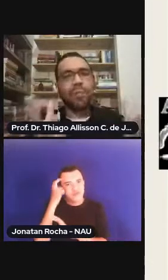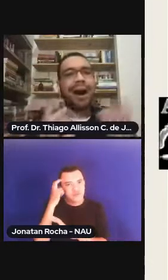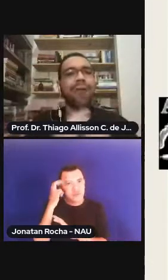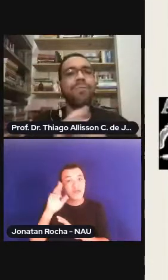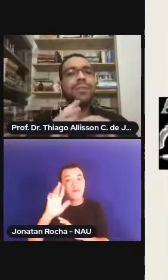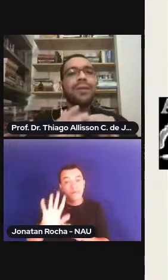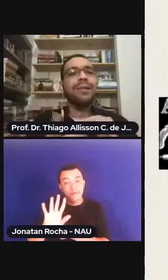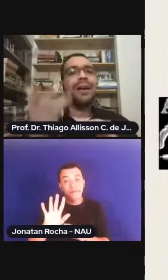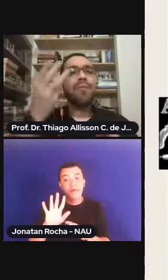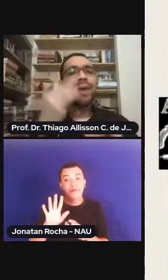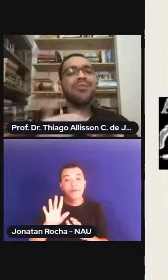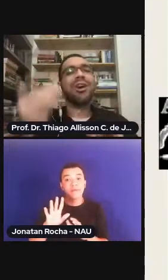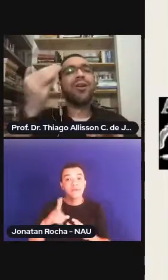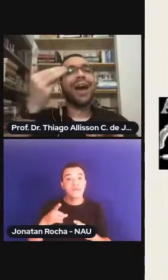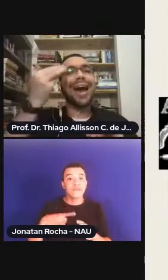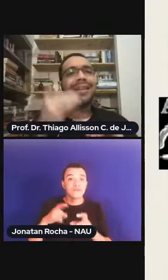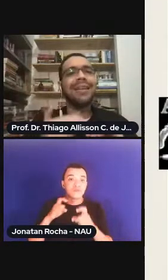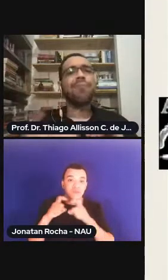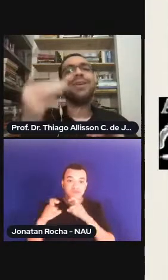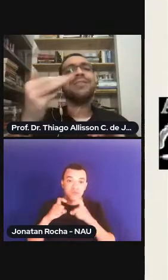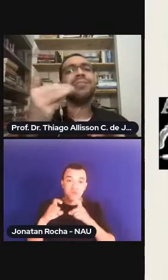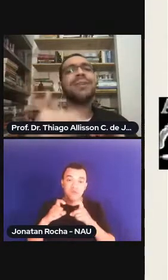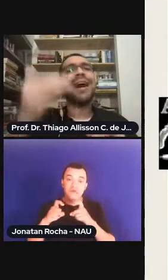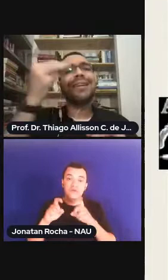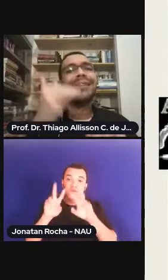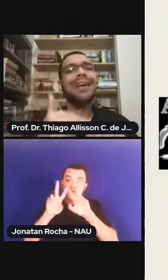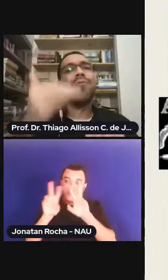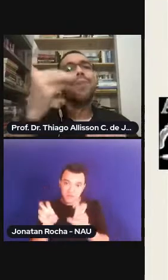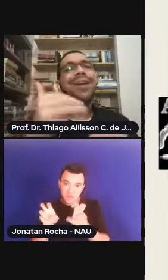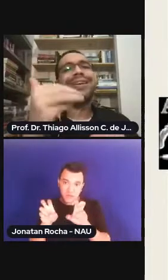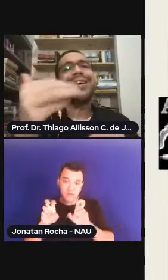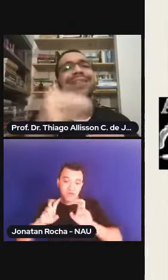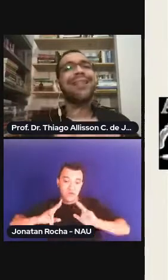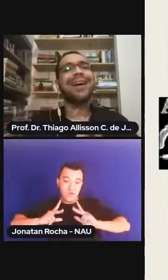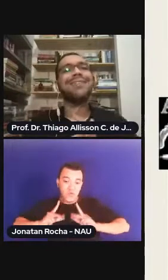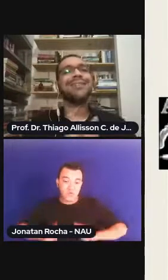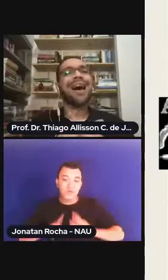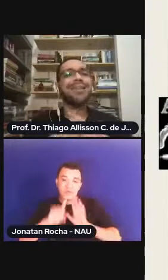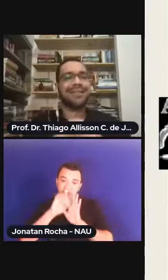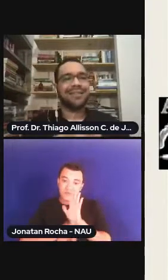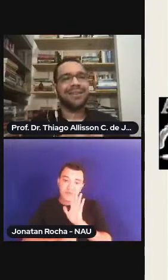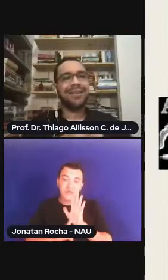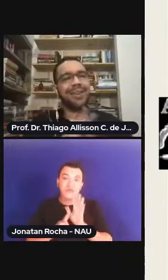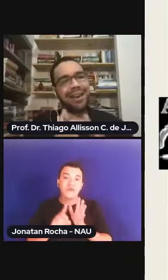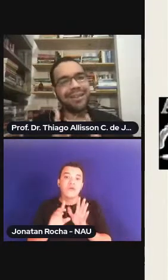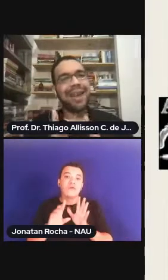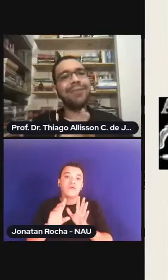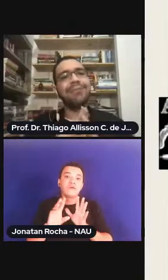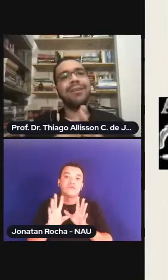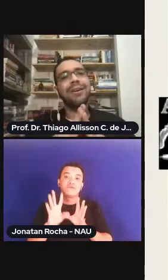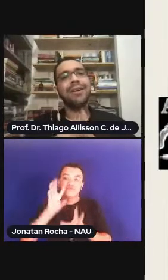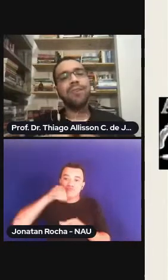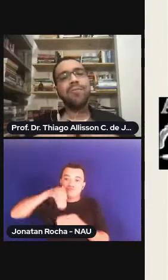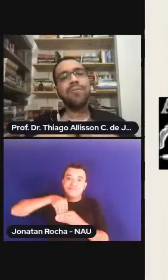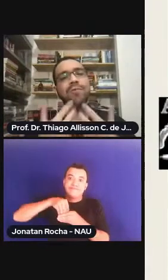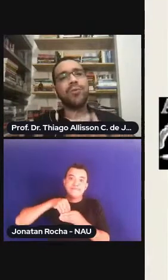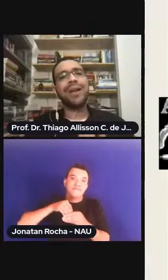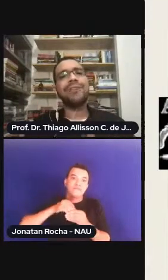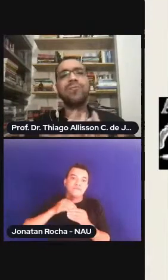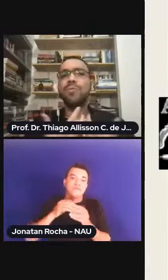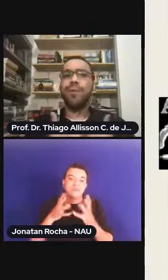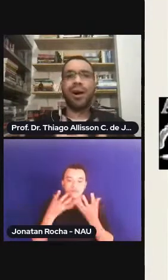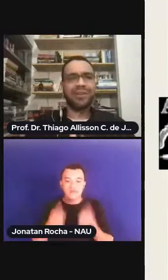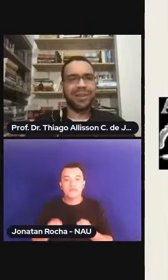global não bem dialogada, não bem assimilada, não bem internalizada, que reitero que o